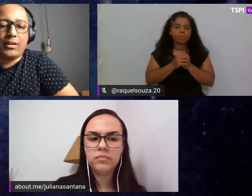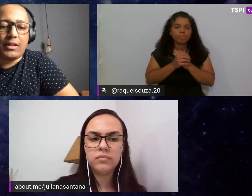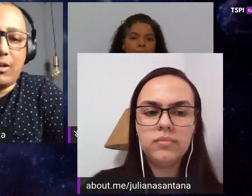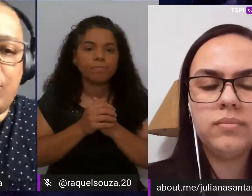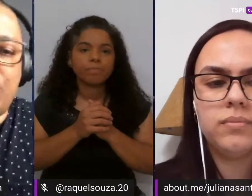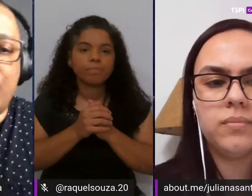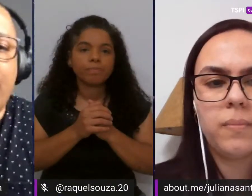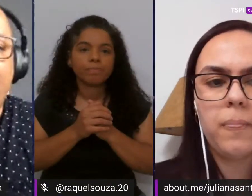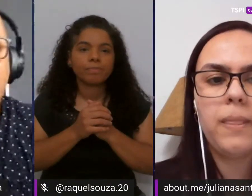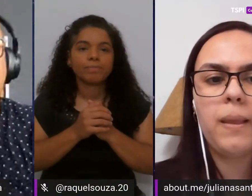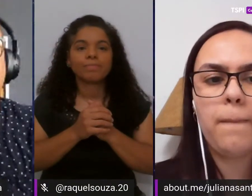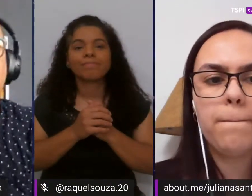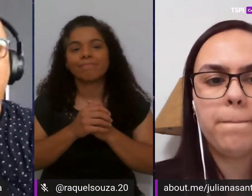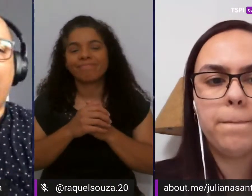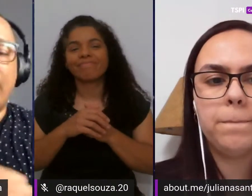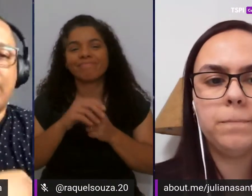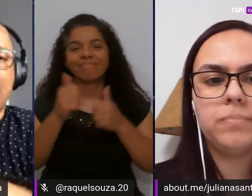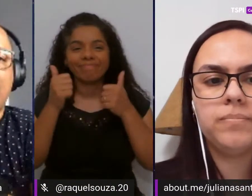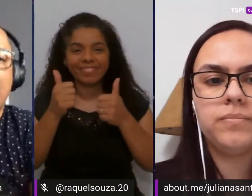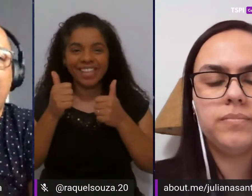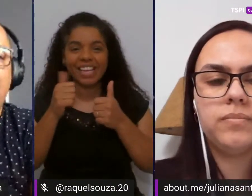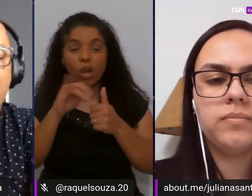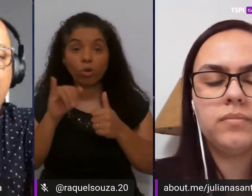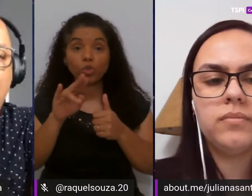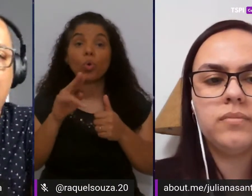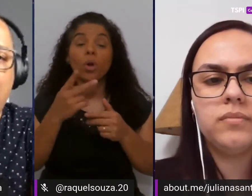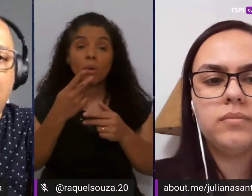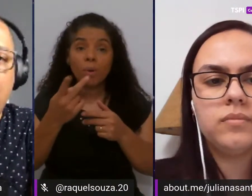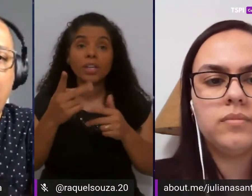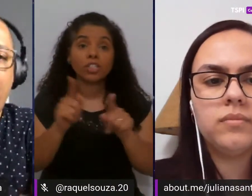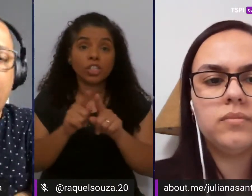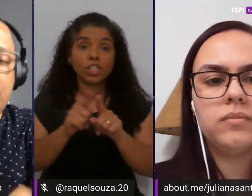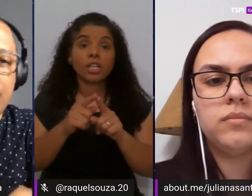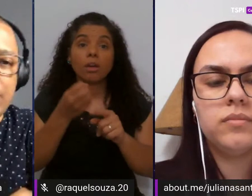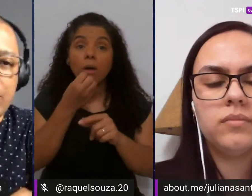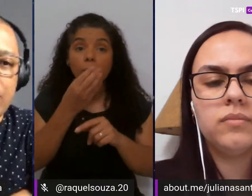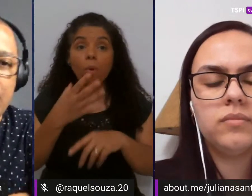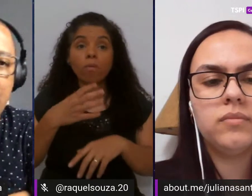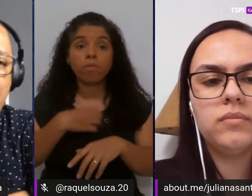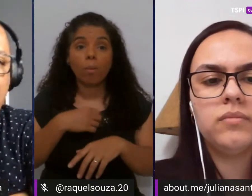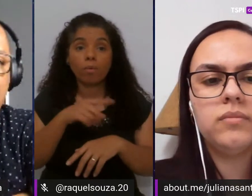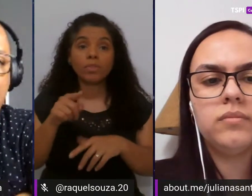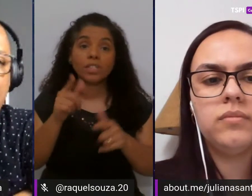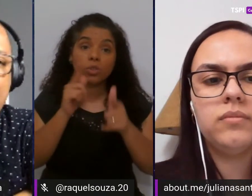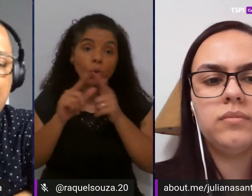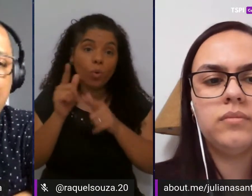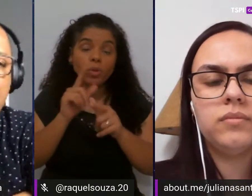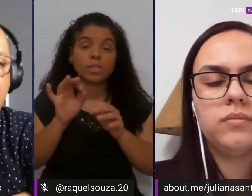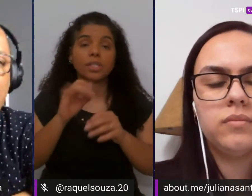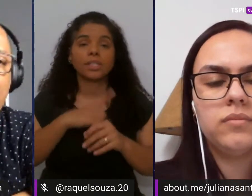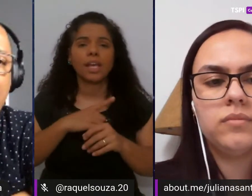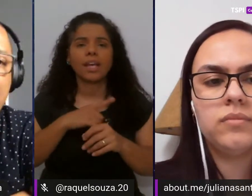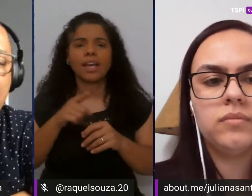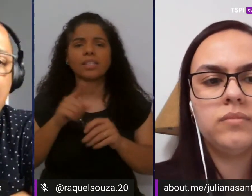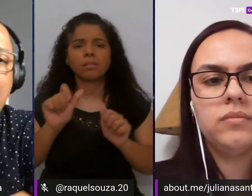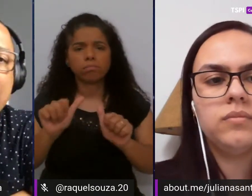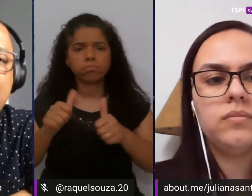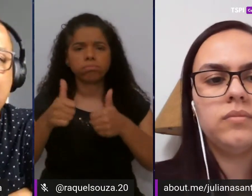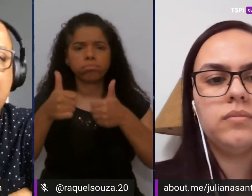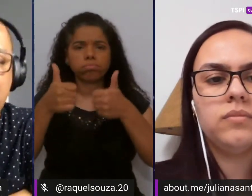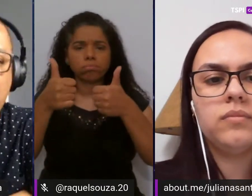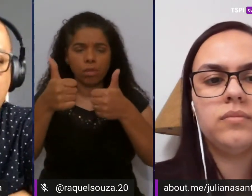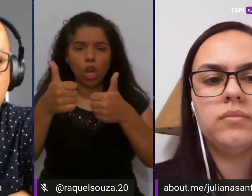legal Ju eu ainda diria que uma boa forma de vocês conseguirem ter essa melhoria da